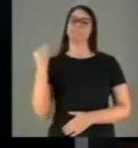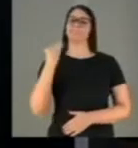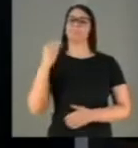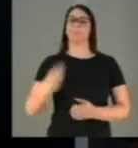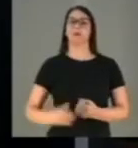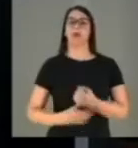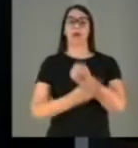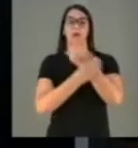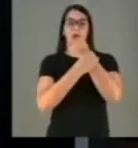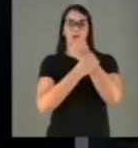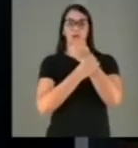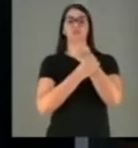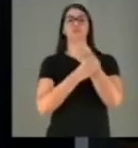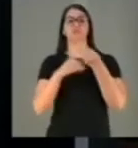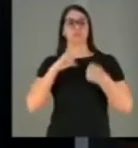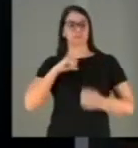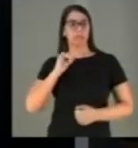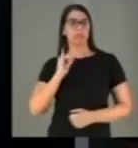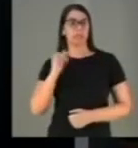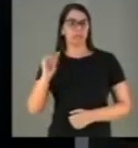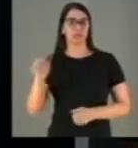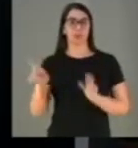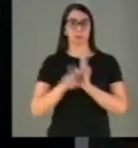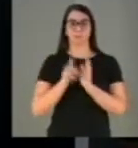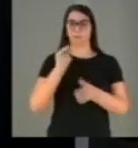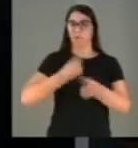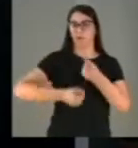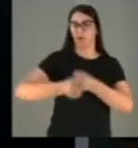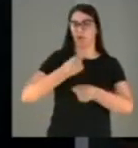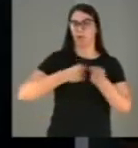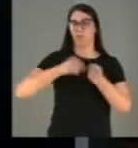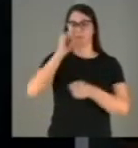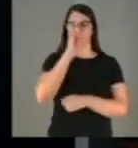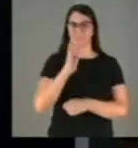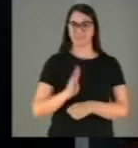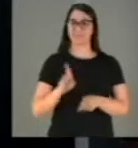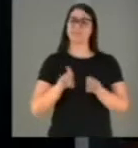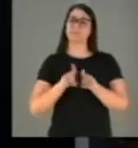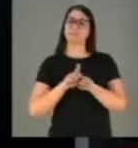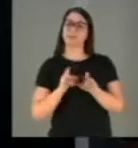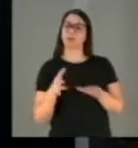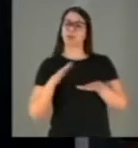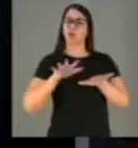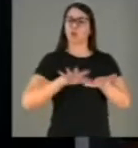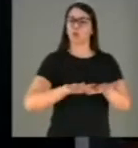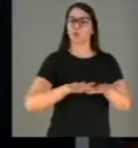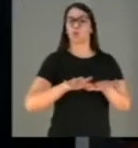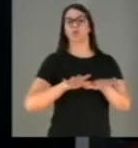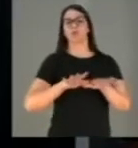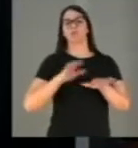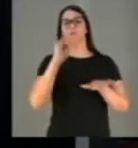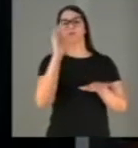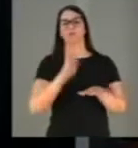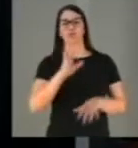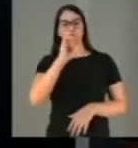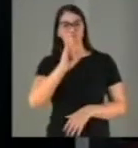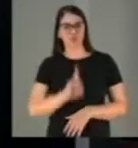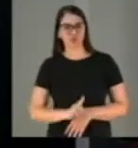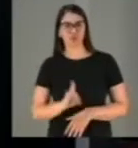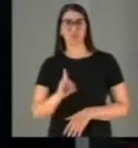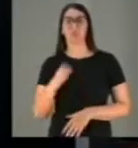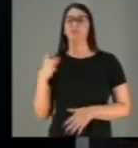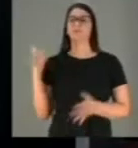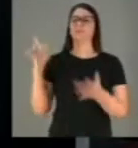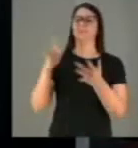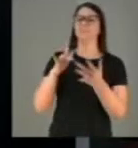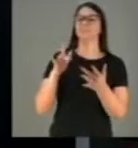segurança energética para a nossa economia e ainda assegurar a inclusão de milhões de brasileiros. O direito ao acesso a esse importante meio